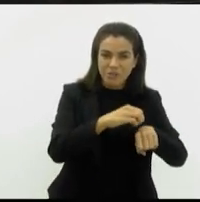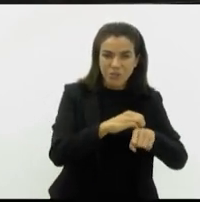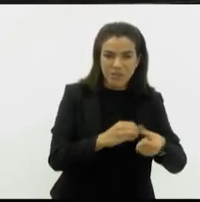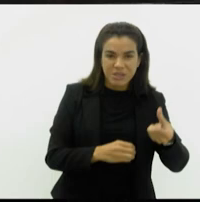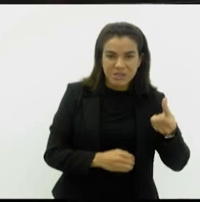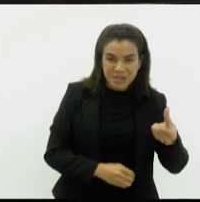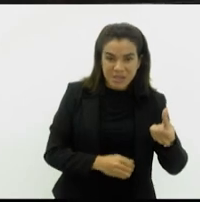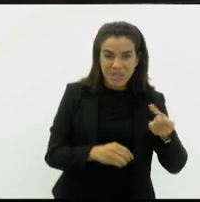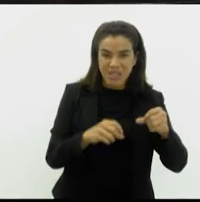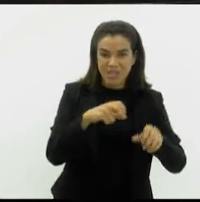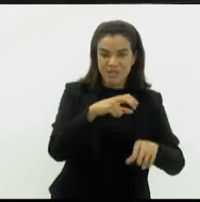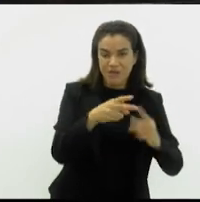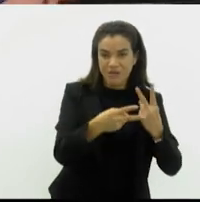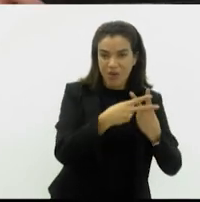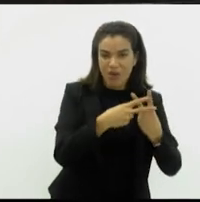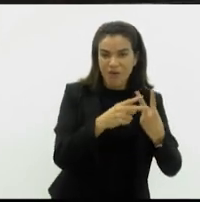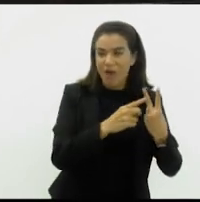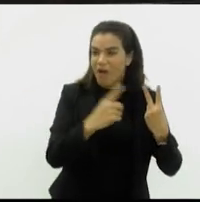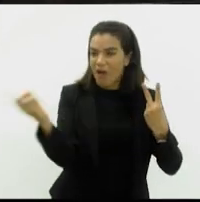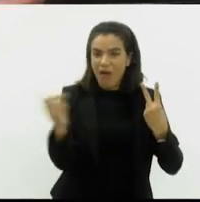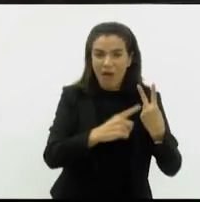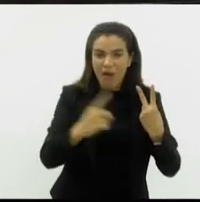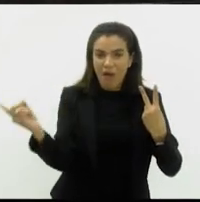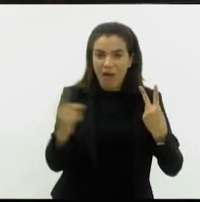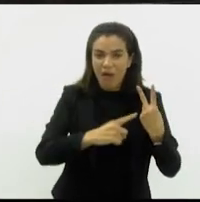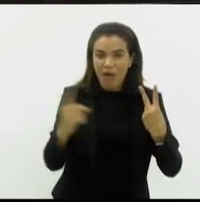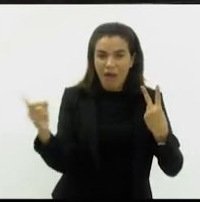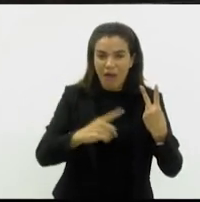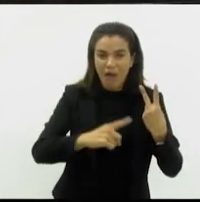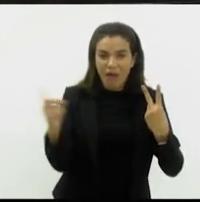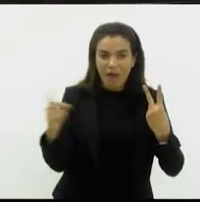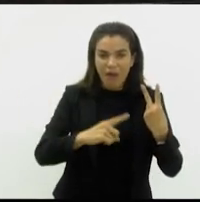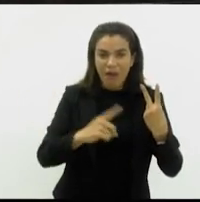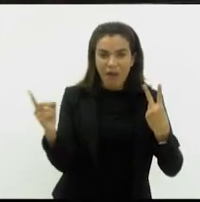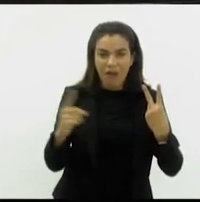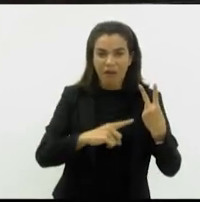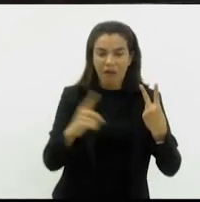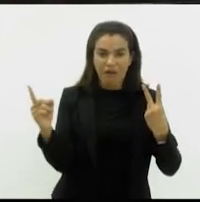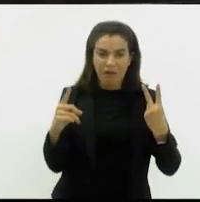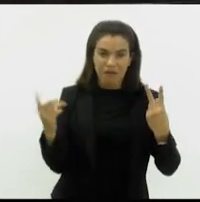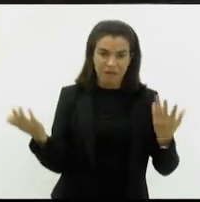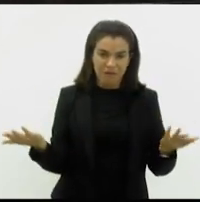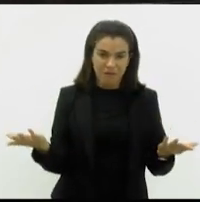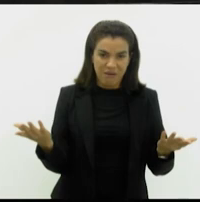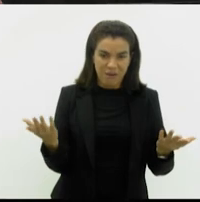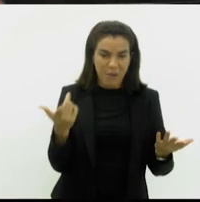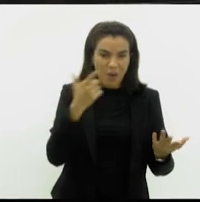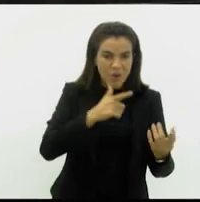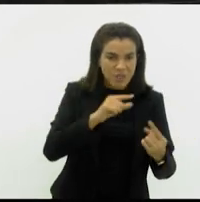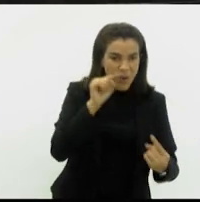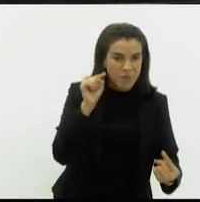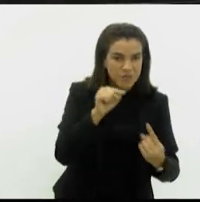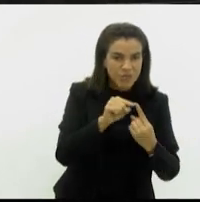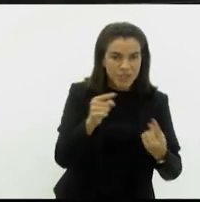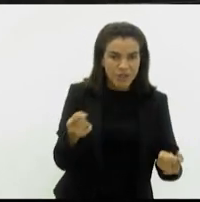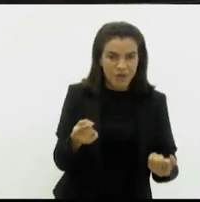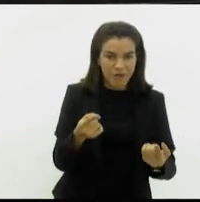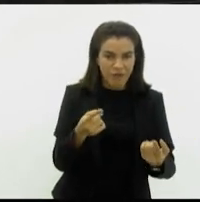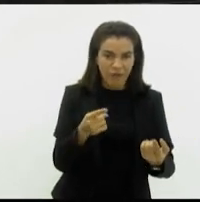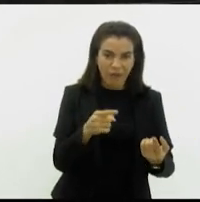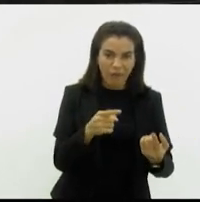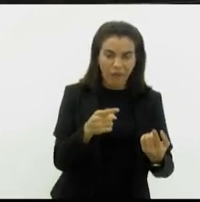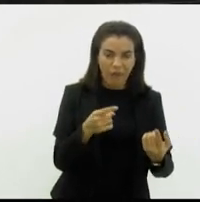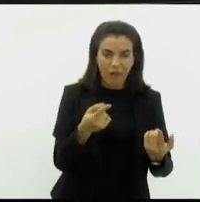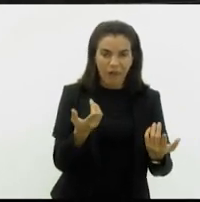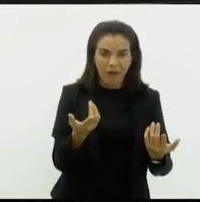para o nego do só ficar indo e voltando que nem um retardado para lá e para cá fazendo mágica para poder bater a meta, para poder levar os presos para onde deve.